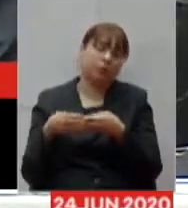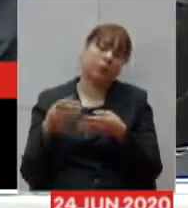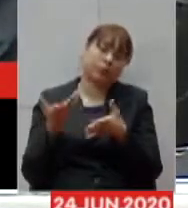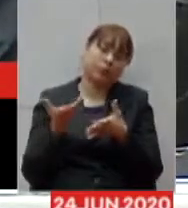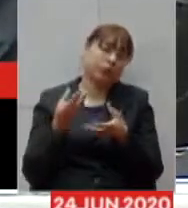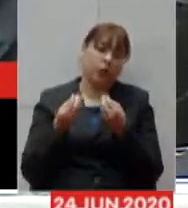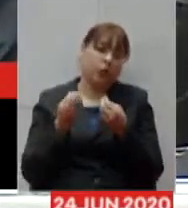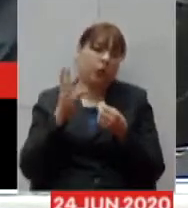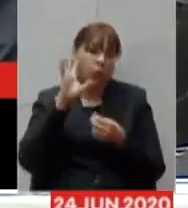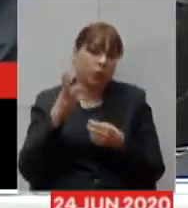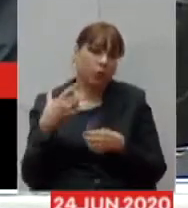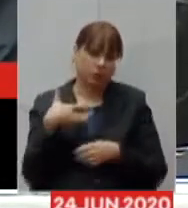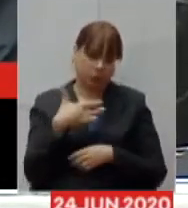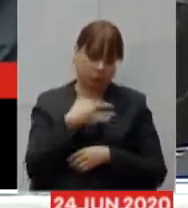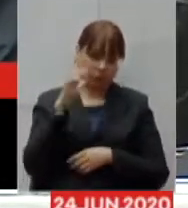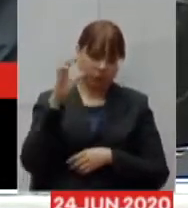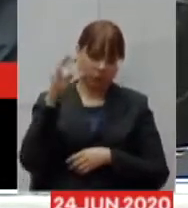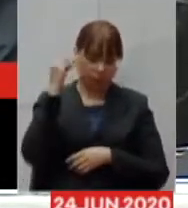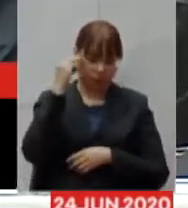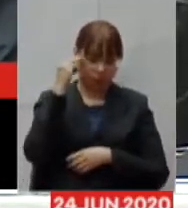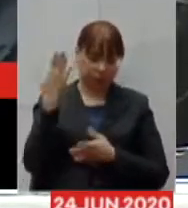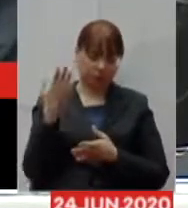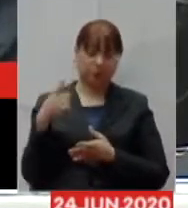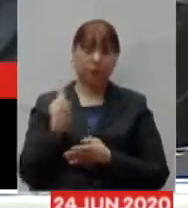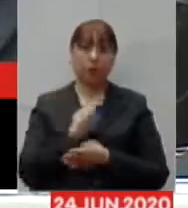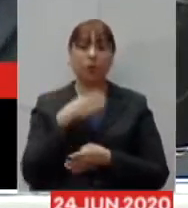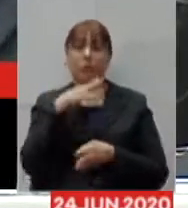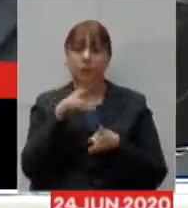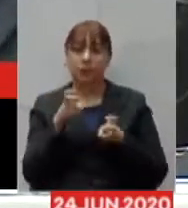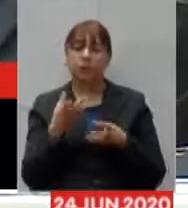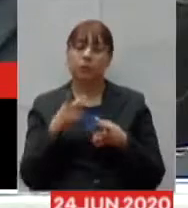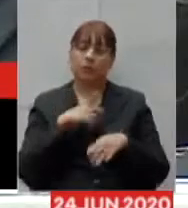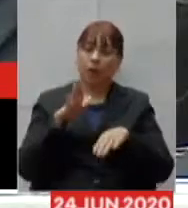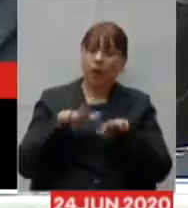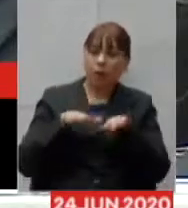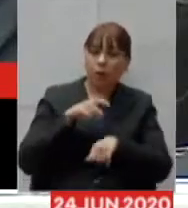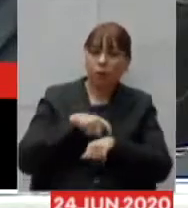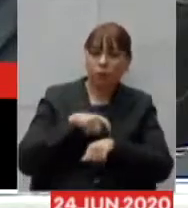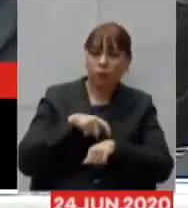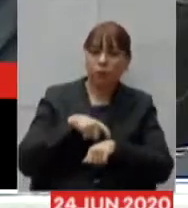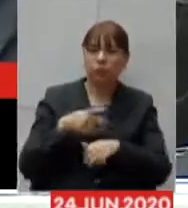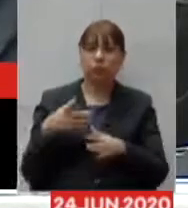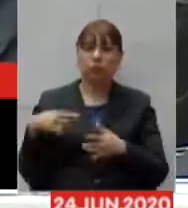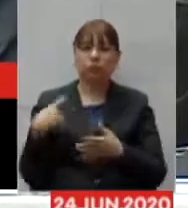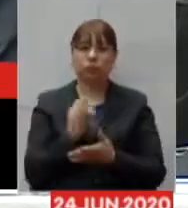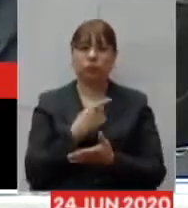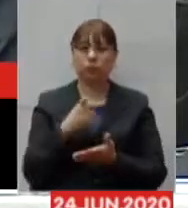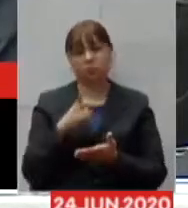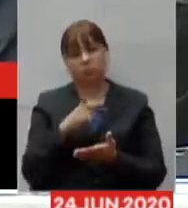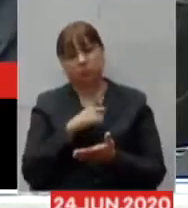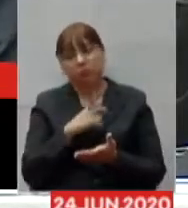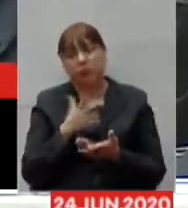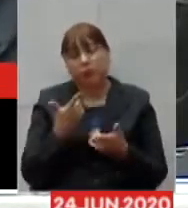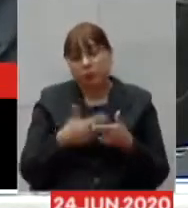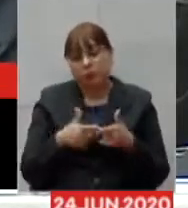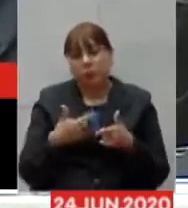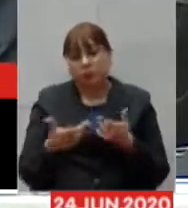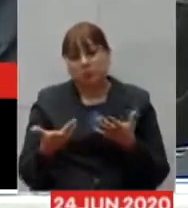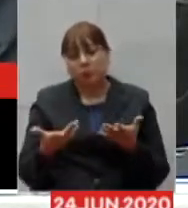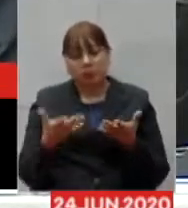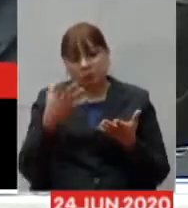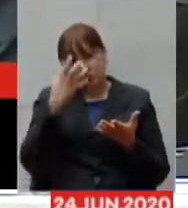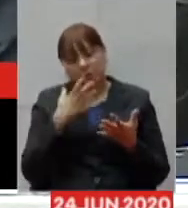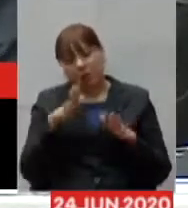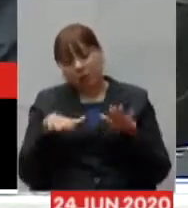nós entendemos que em momentos excepcionais nós temos que ter ações excepcionais neste momento